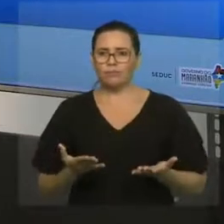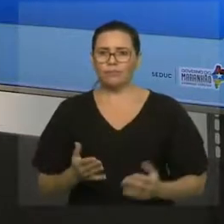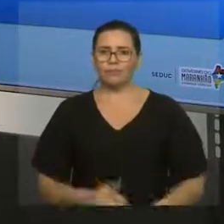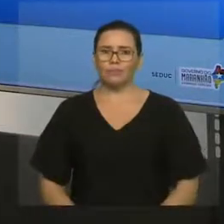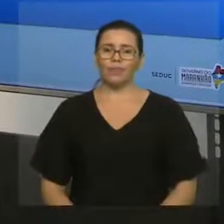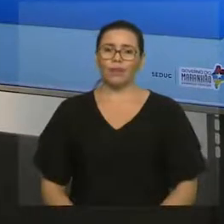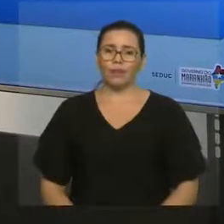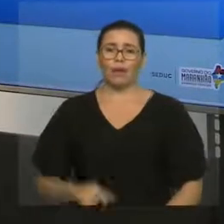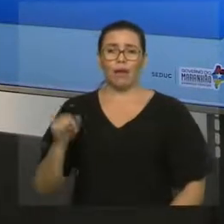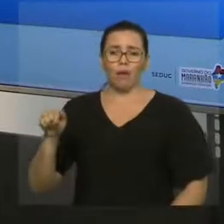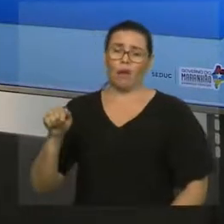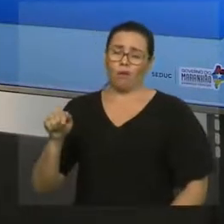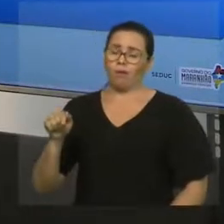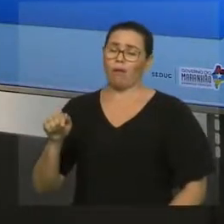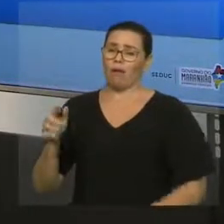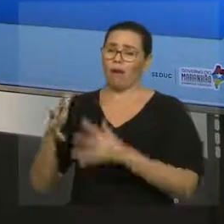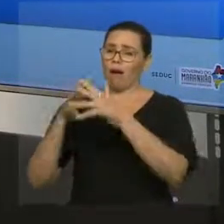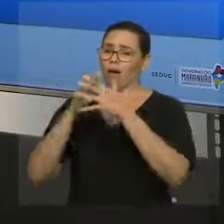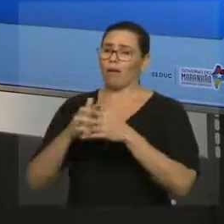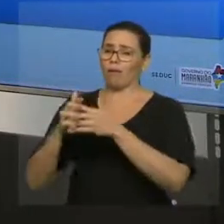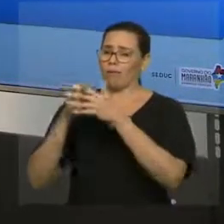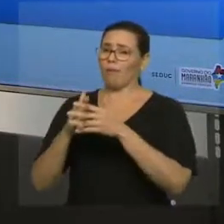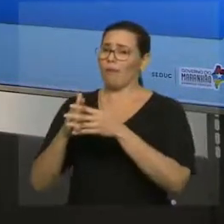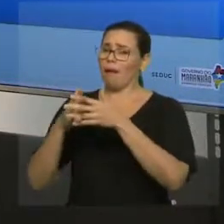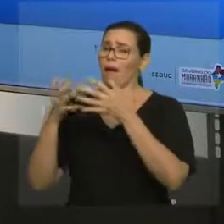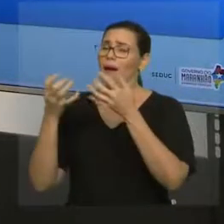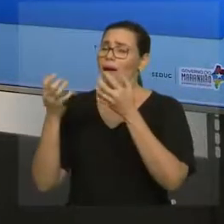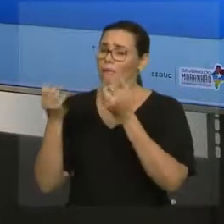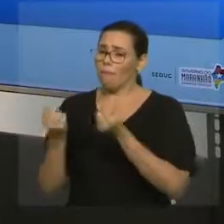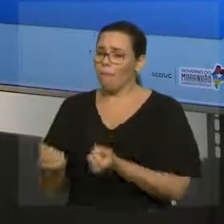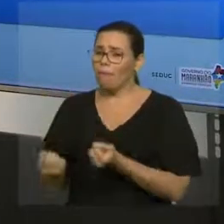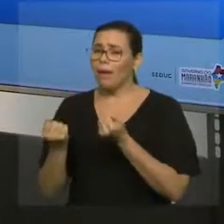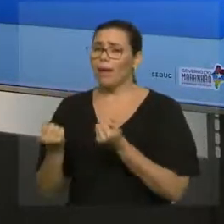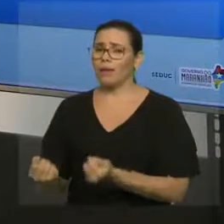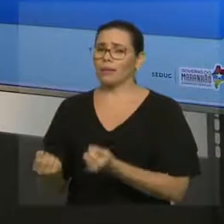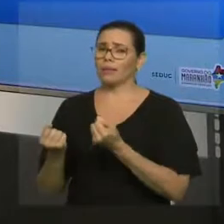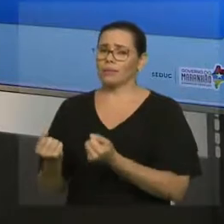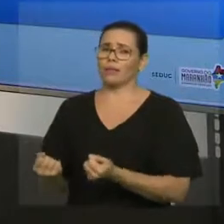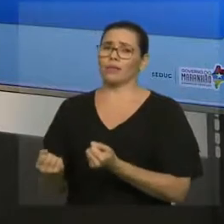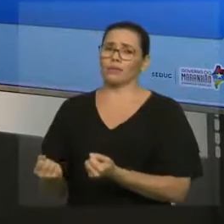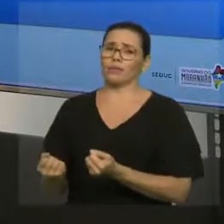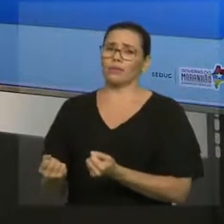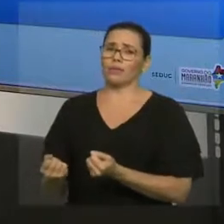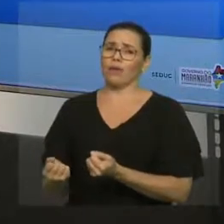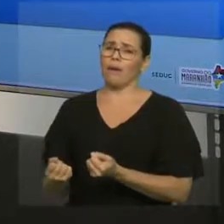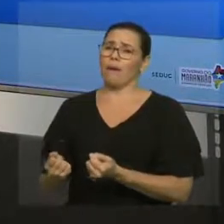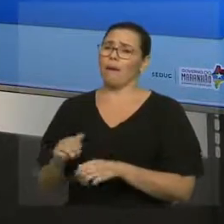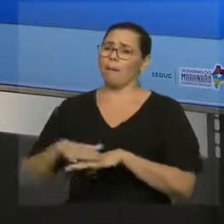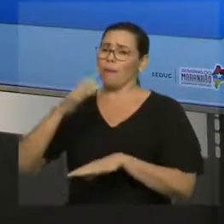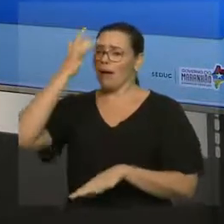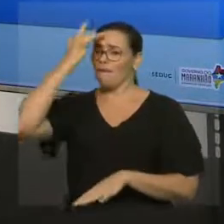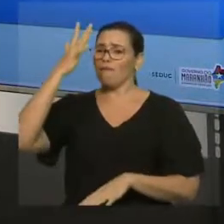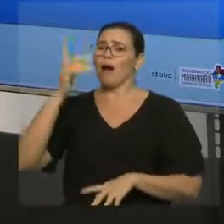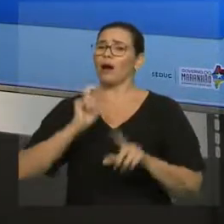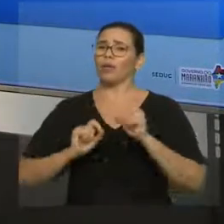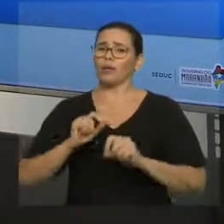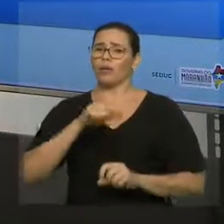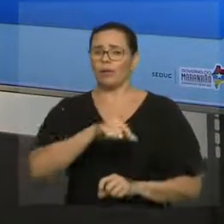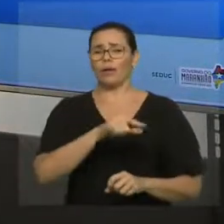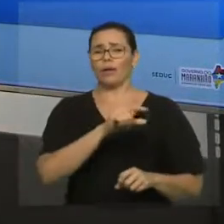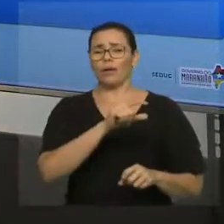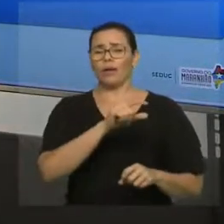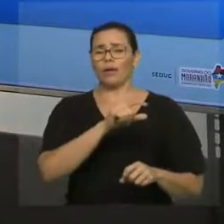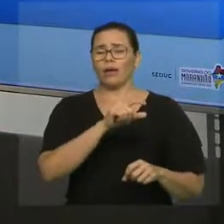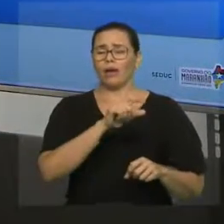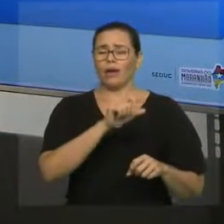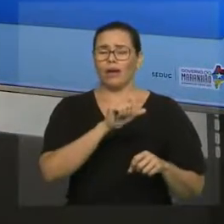da cadeira, porque é mais fácil eu tirar o caminhão do lugar do que eu tirar a cadeira. A mesma ideia se for no sentido de parar. Então, qual é o